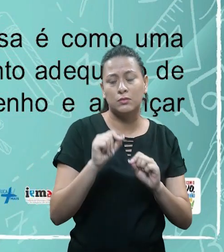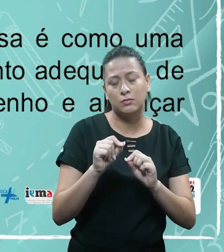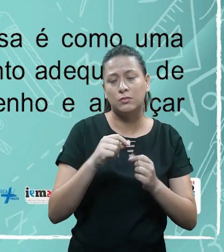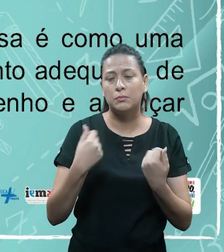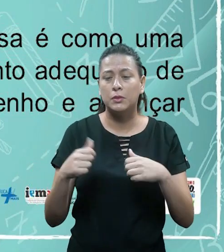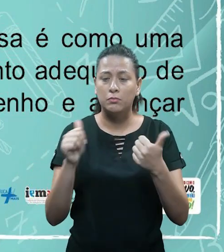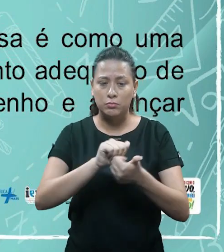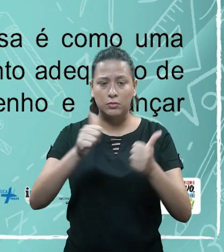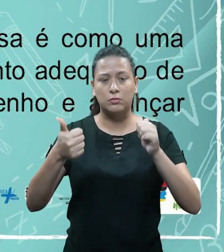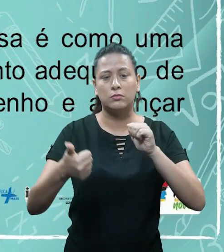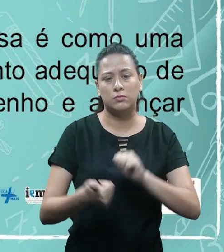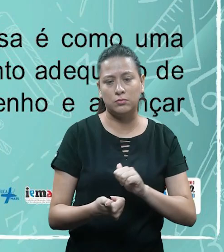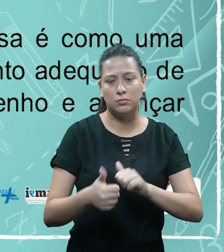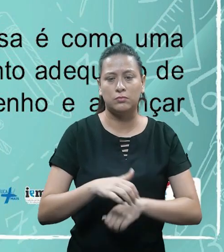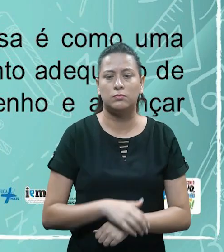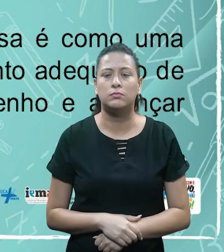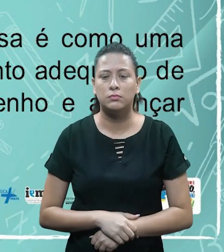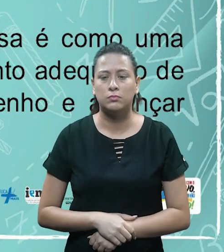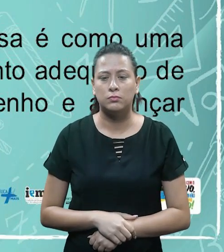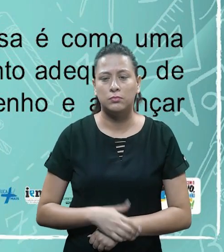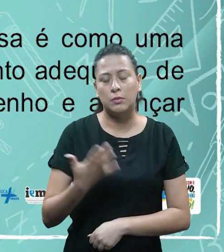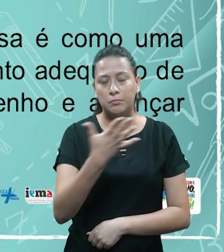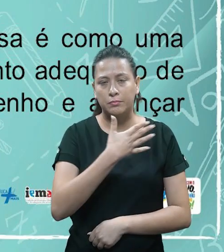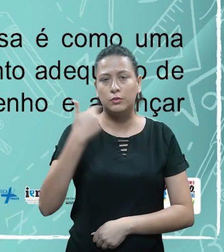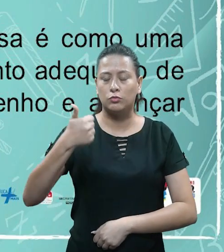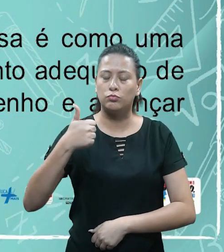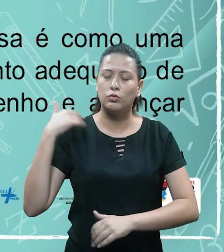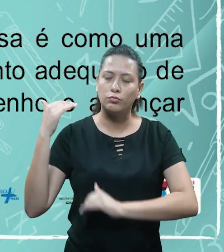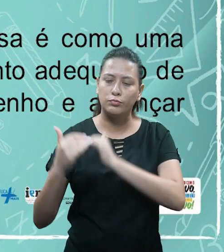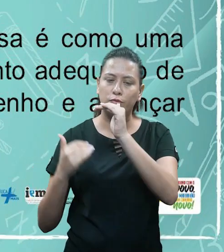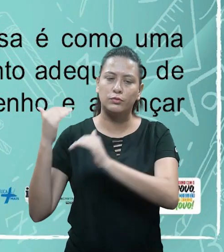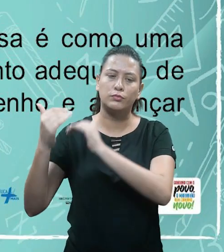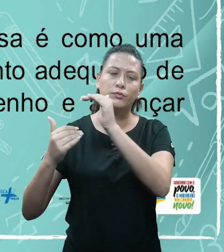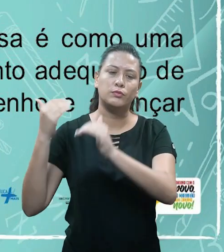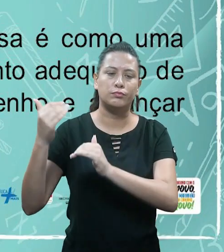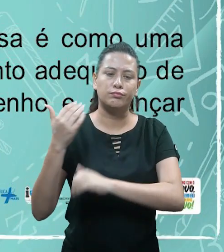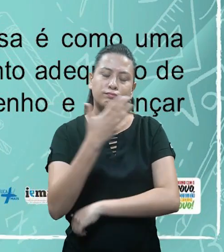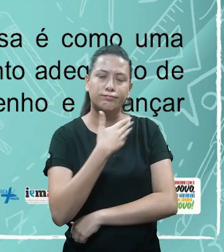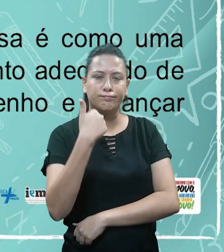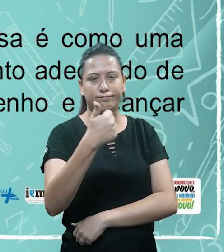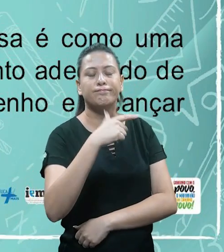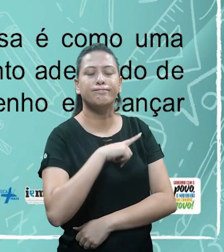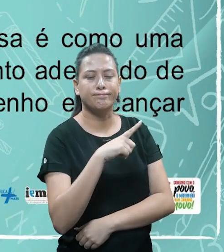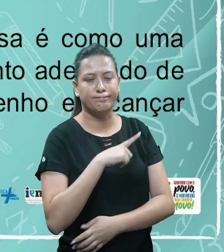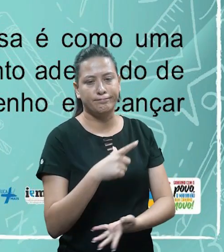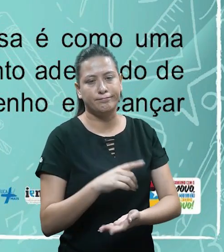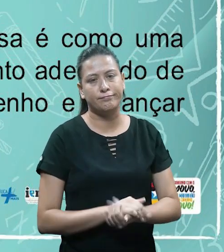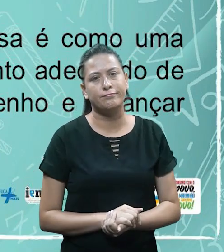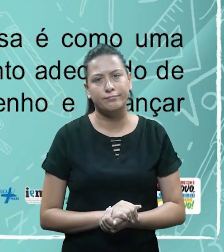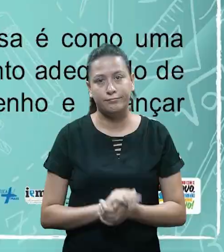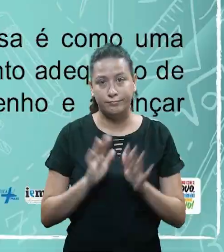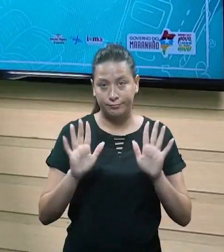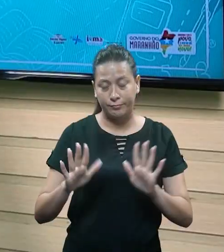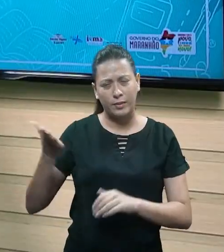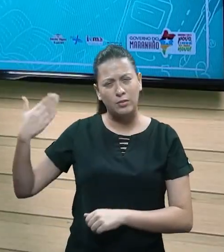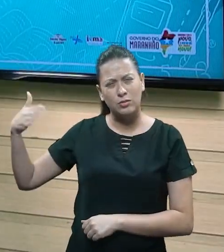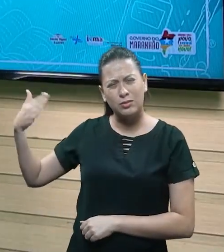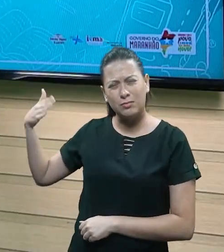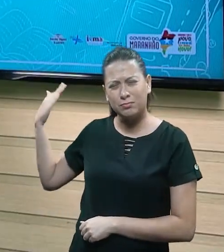adequado de todos os seus setores para otimizar o desempenho e alcançar resultados cada vez melhores. Vamos deixar claro uma coisa, pessoal.